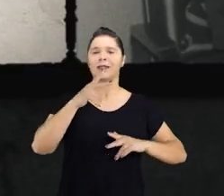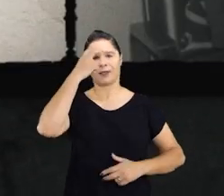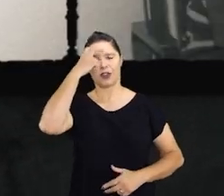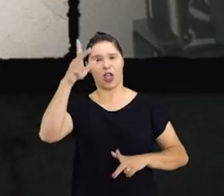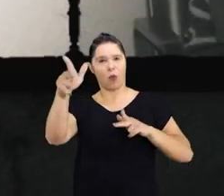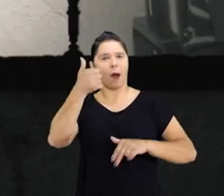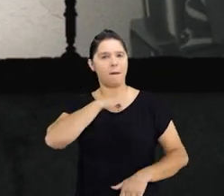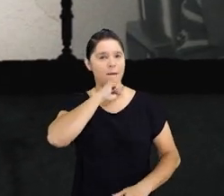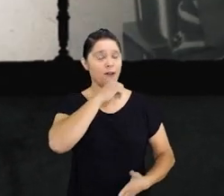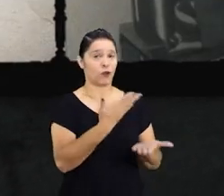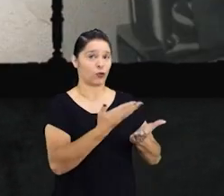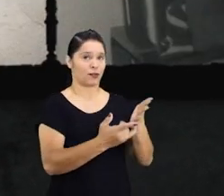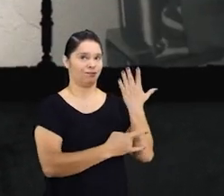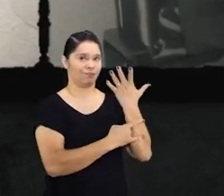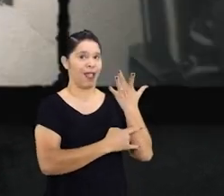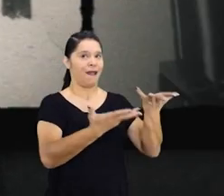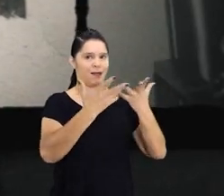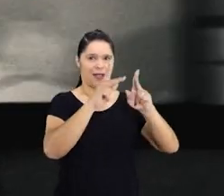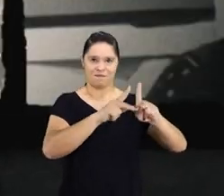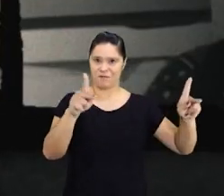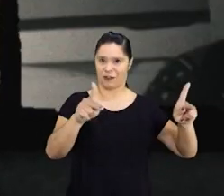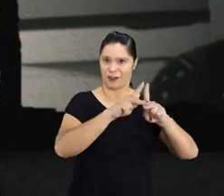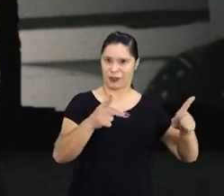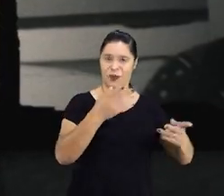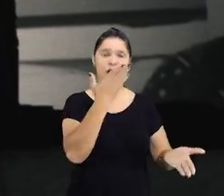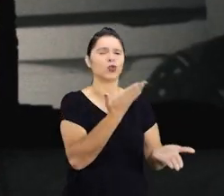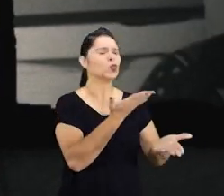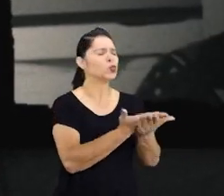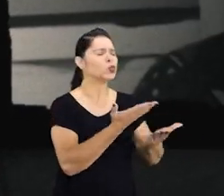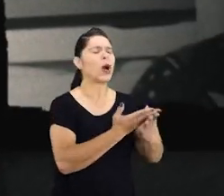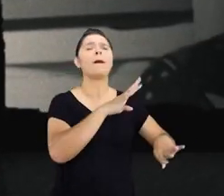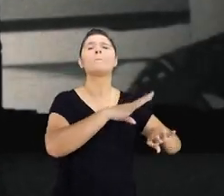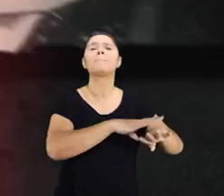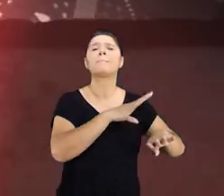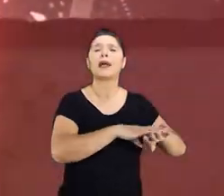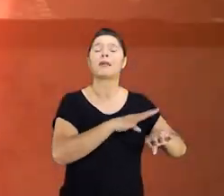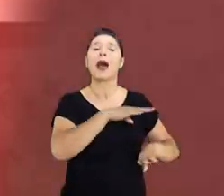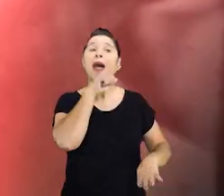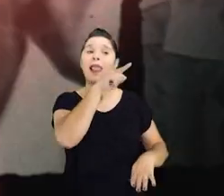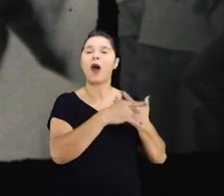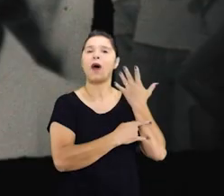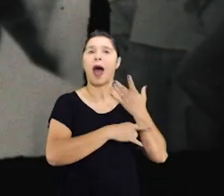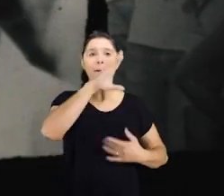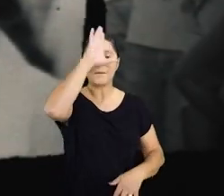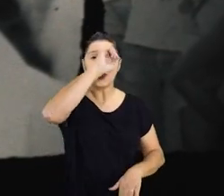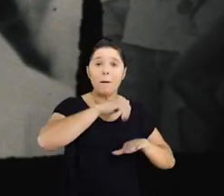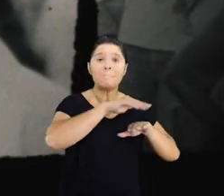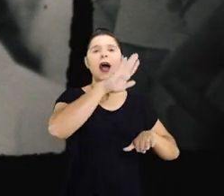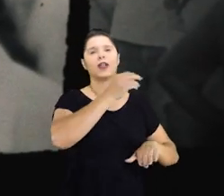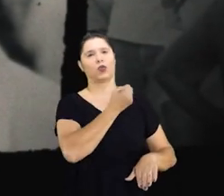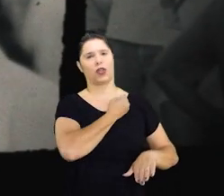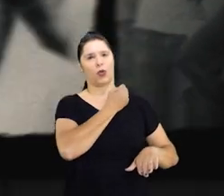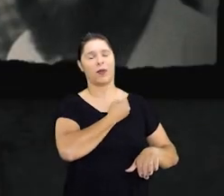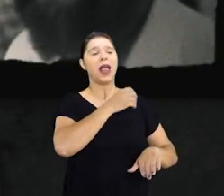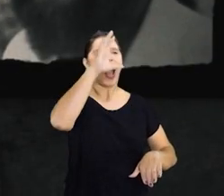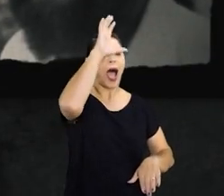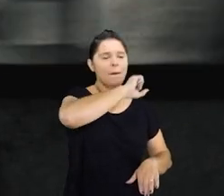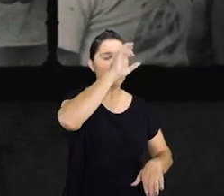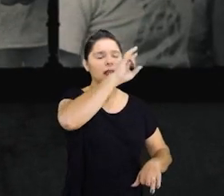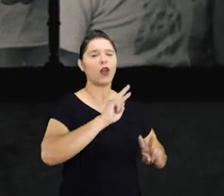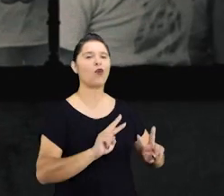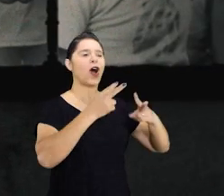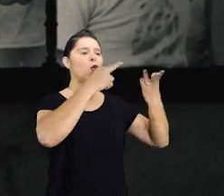Inteligente que nem a mãe, foi logo estudar na UFMG pra ser professor. Obstinado, estudou matemática, mas lá aprendeu muito mais do que os números.